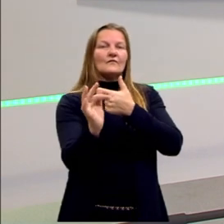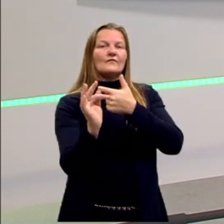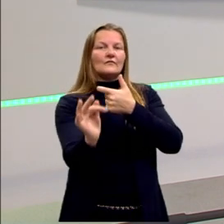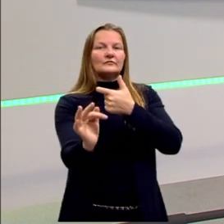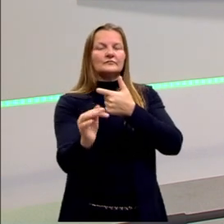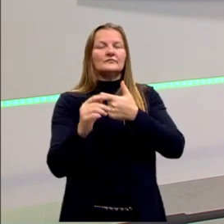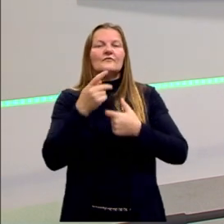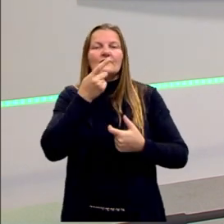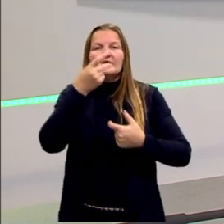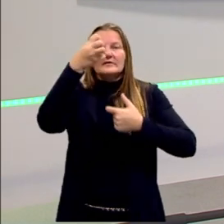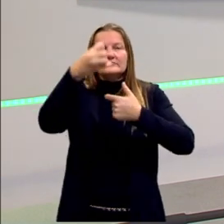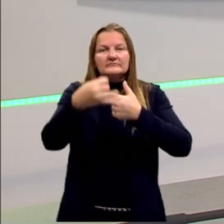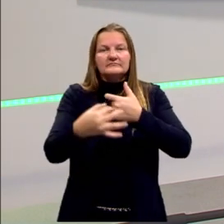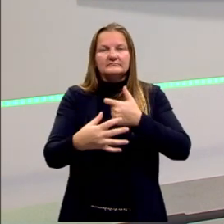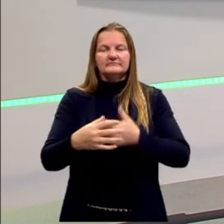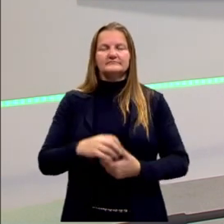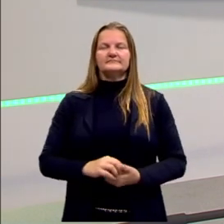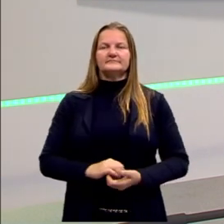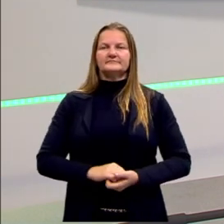mencionado ainda.